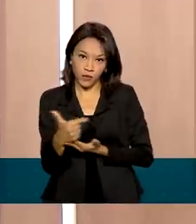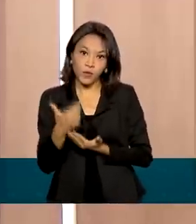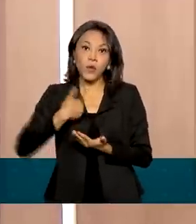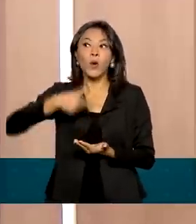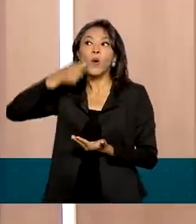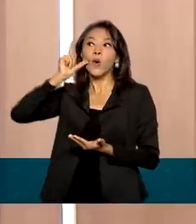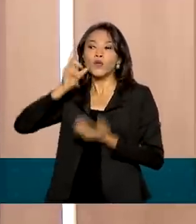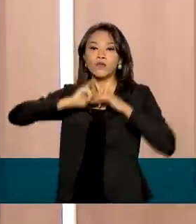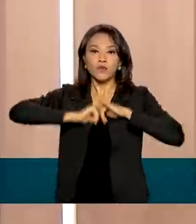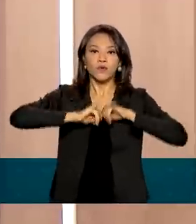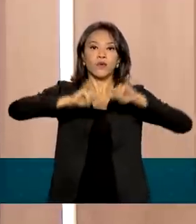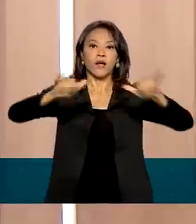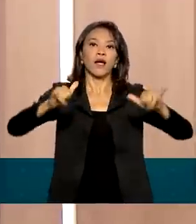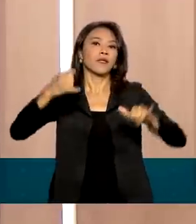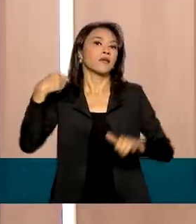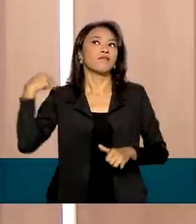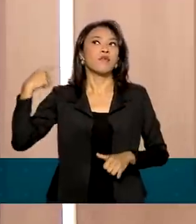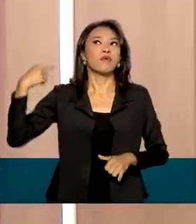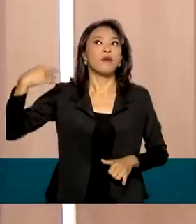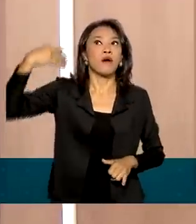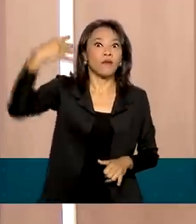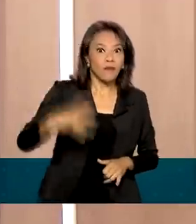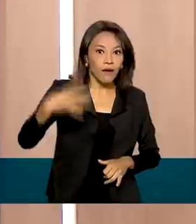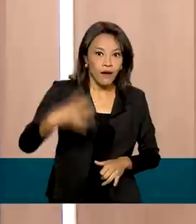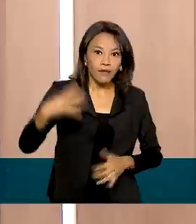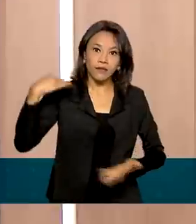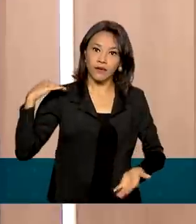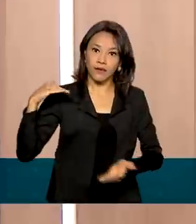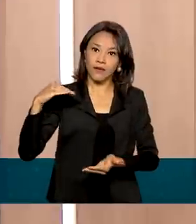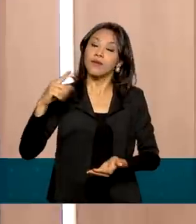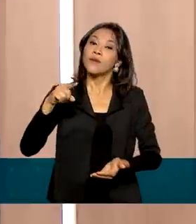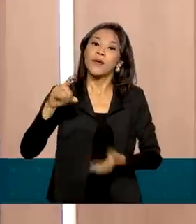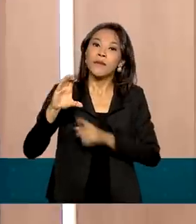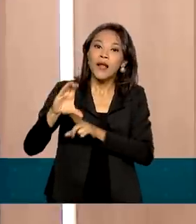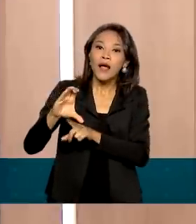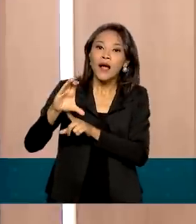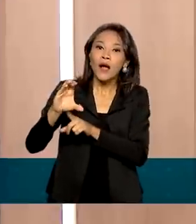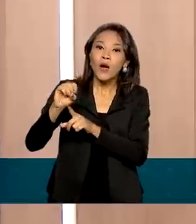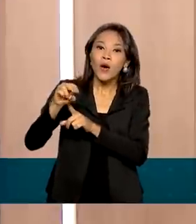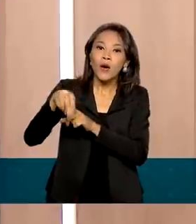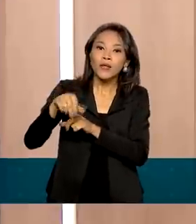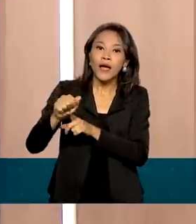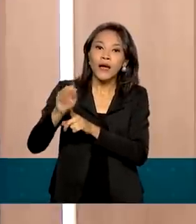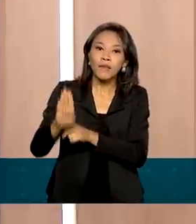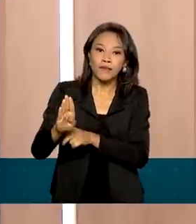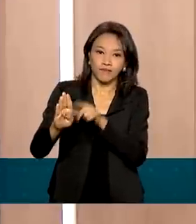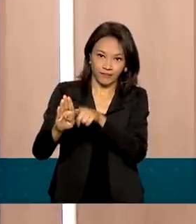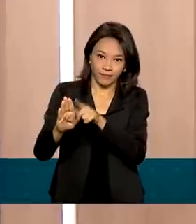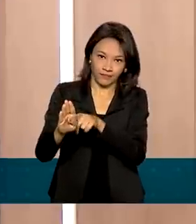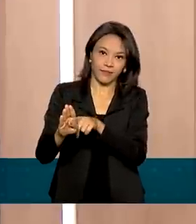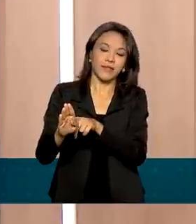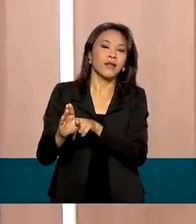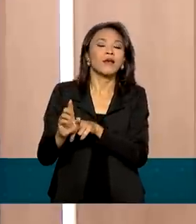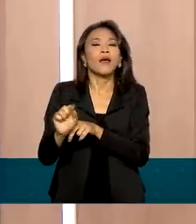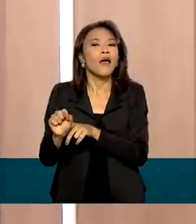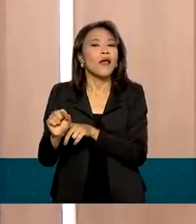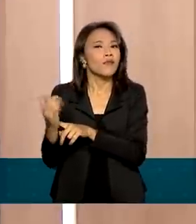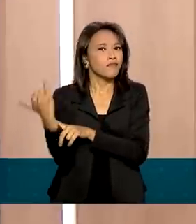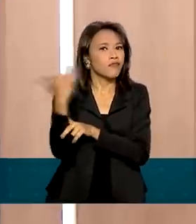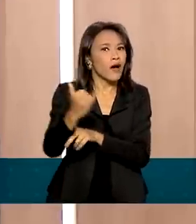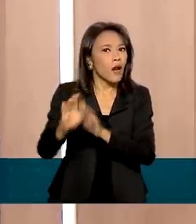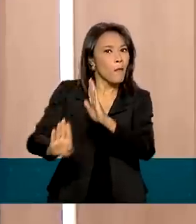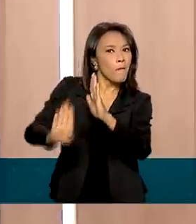quarta estimativa de safra pela Conab, que é a nossa Companhia Nacional de Abastecimento. E ela aponta um novo